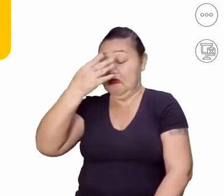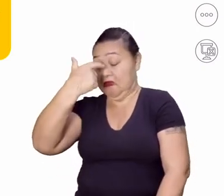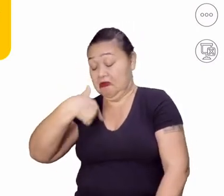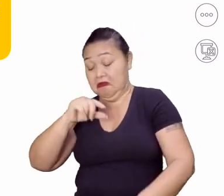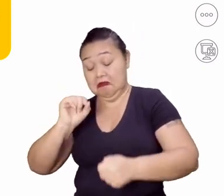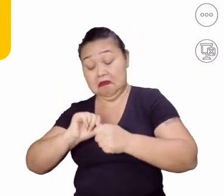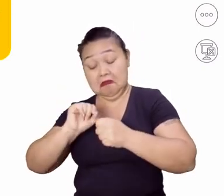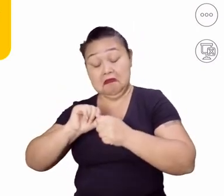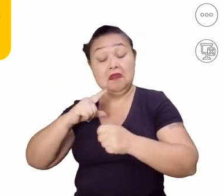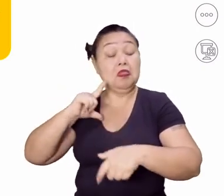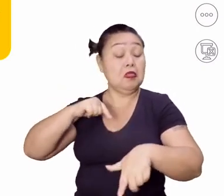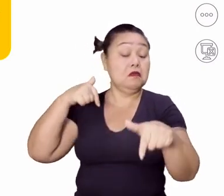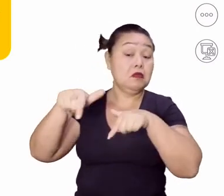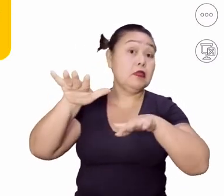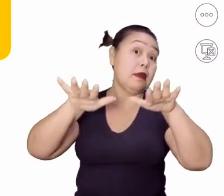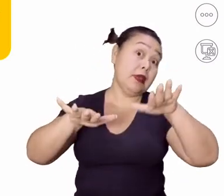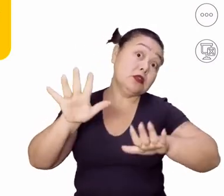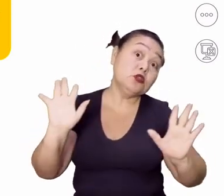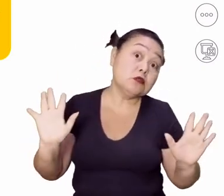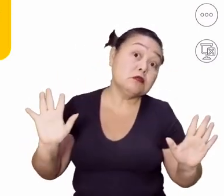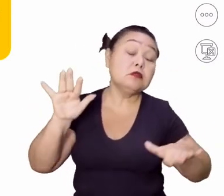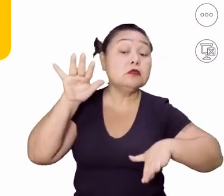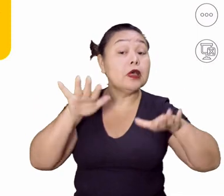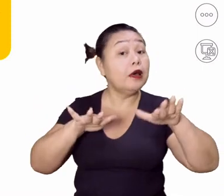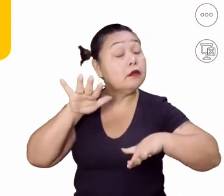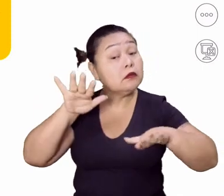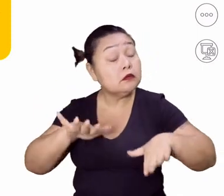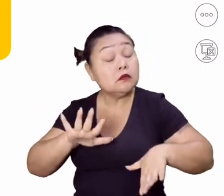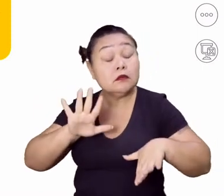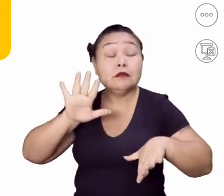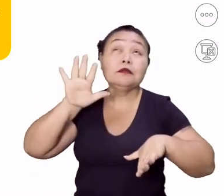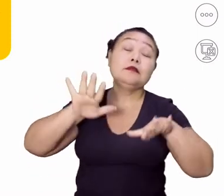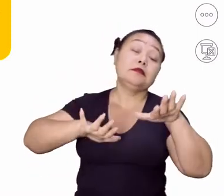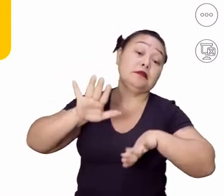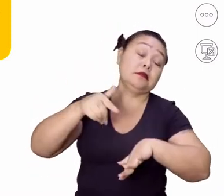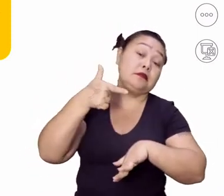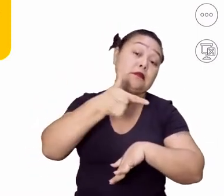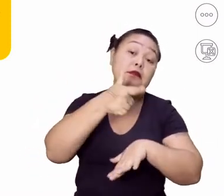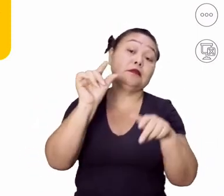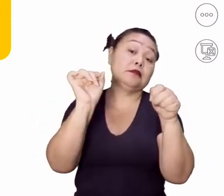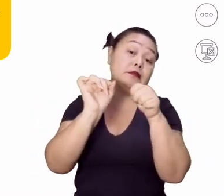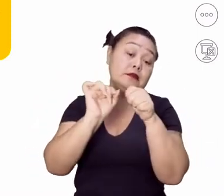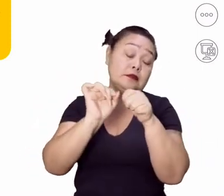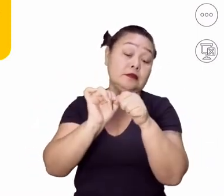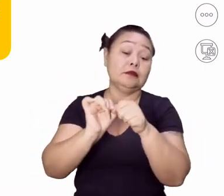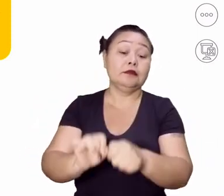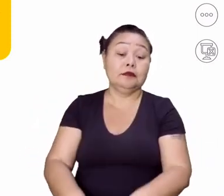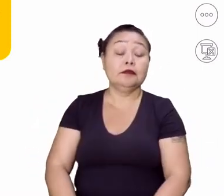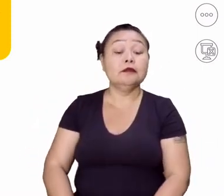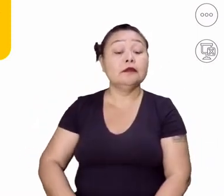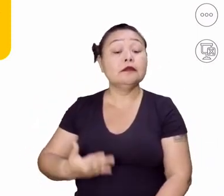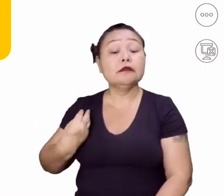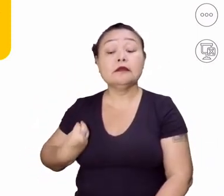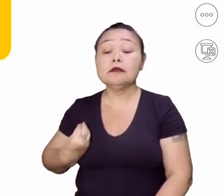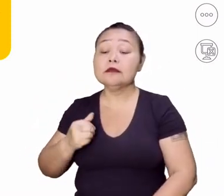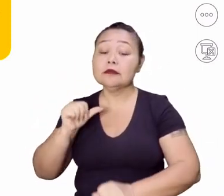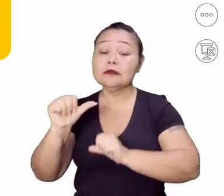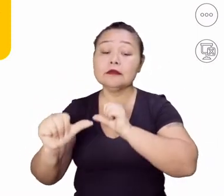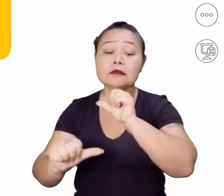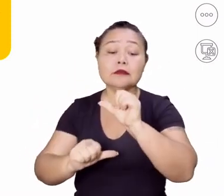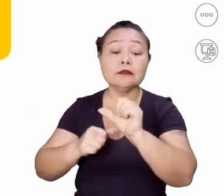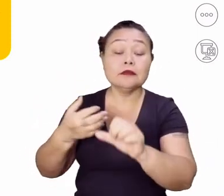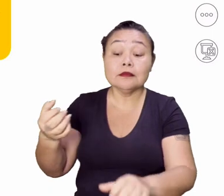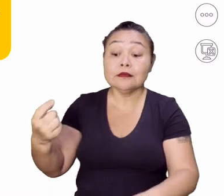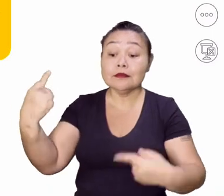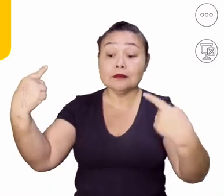faço, eu não vou deixar de ter emprego. Depende, né? Depende. Depende muito do que você for fazer. Depende, vivemos mudanças